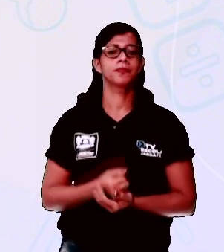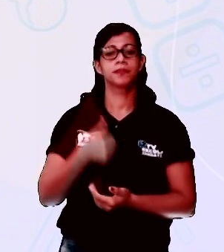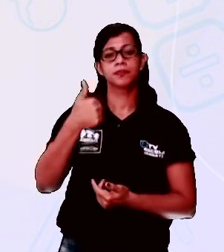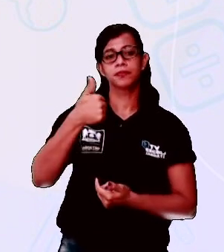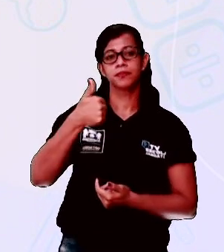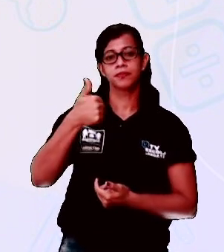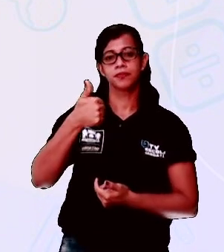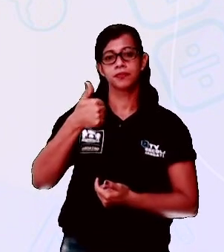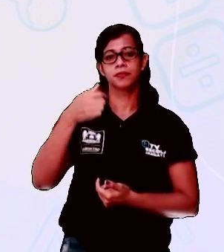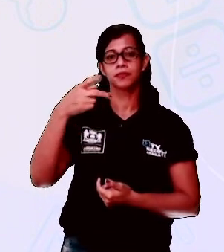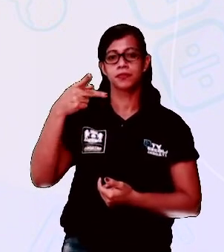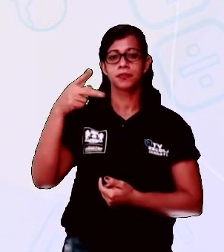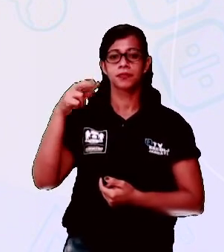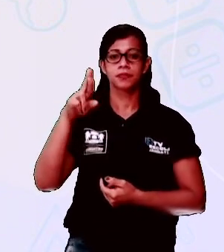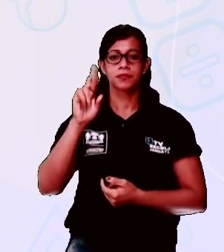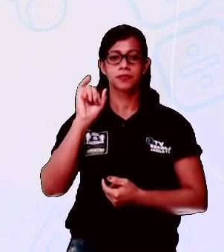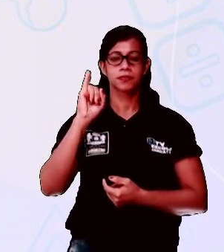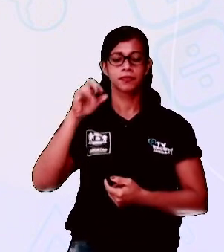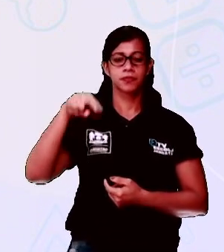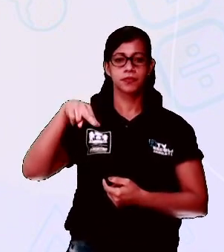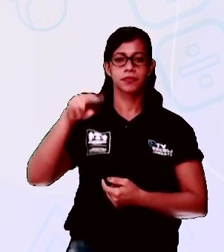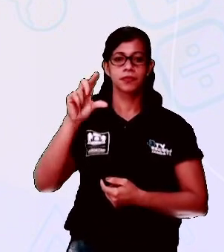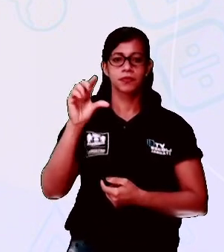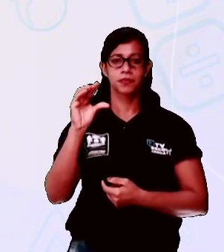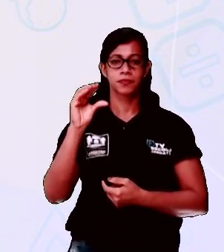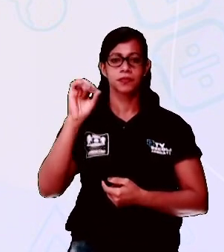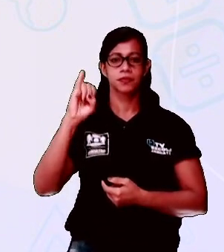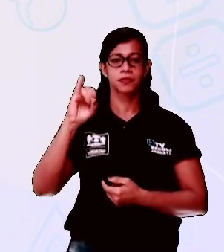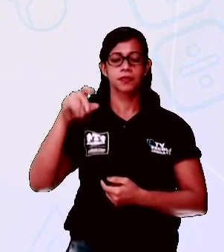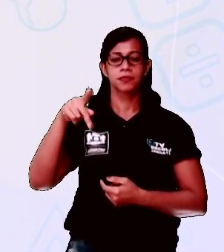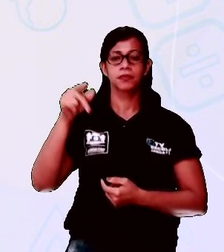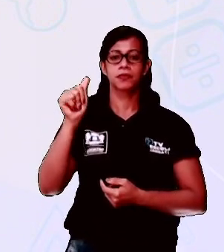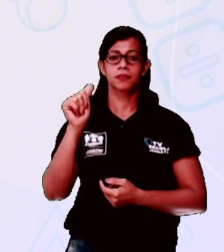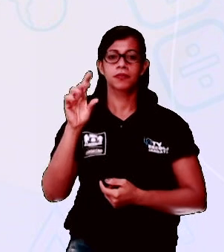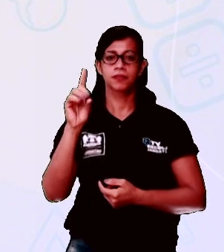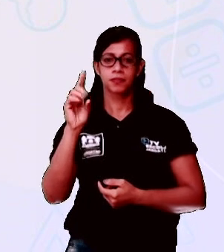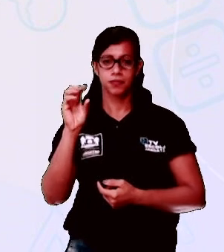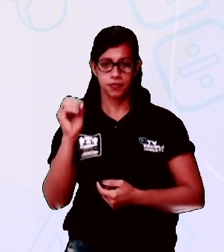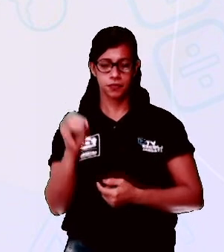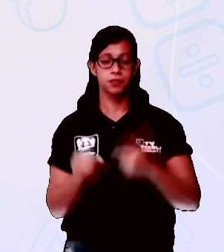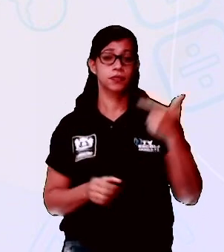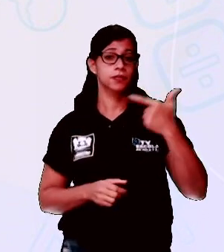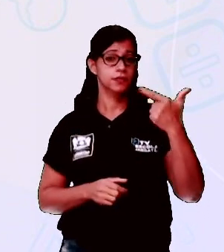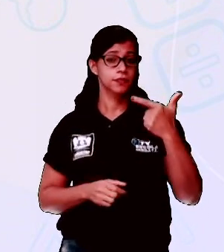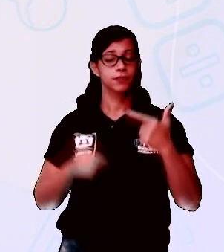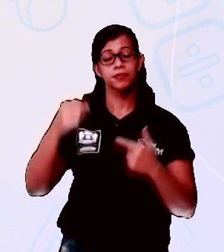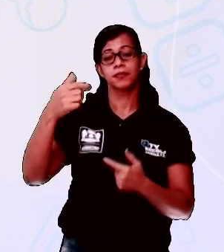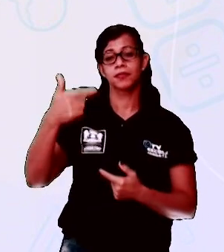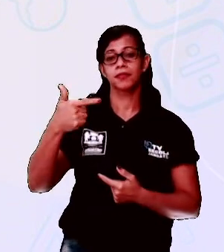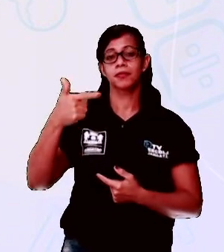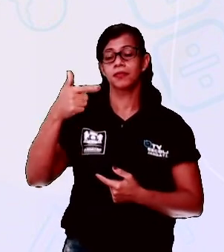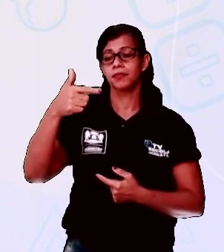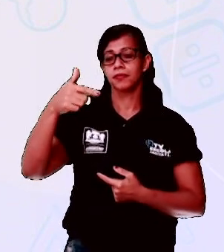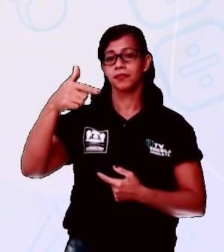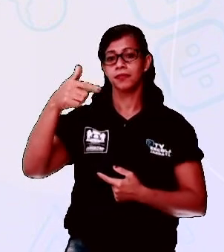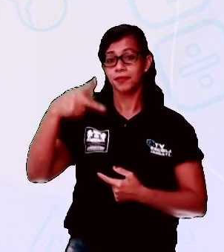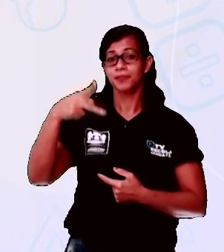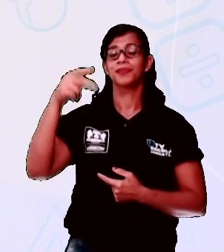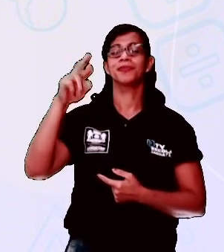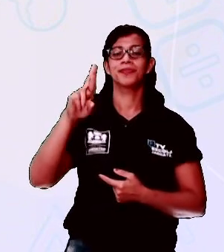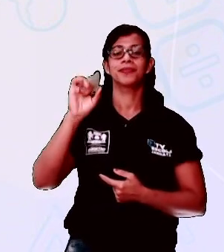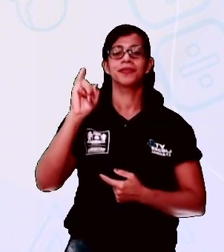principado. A segunda, príncipe. Depois nós temos principesco.